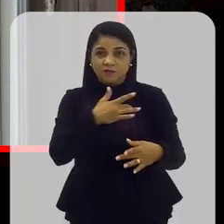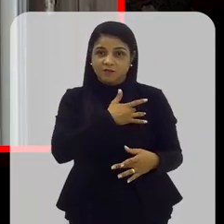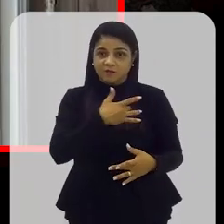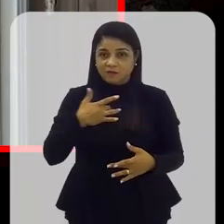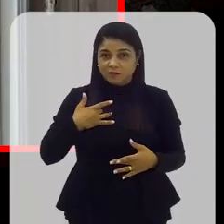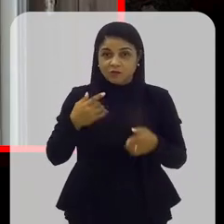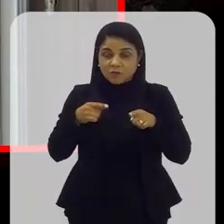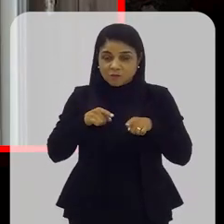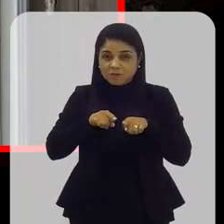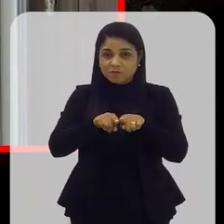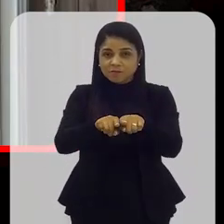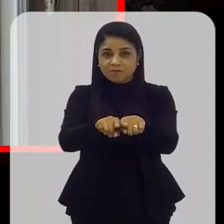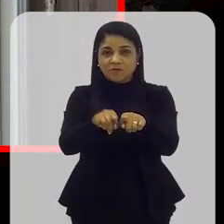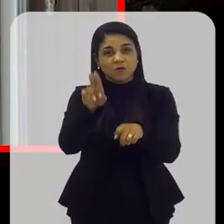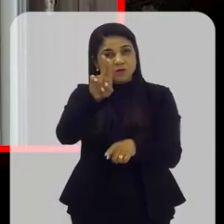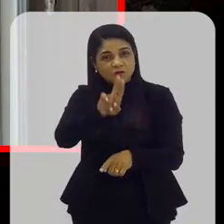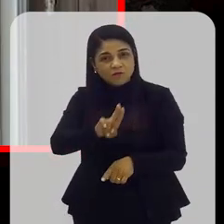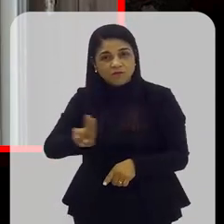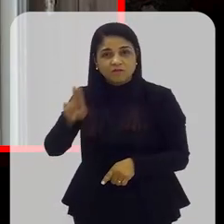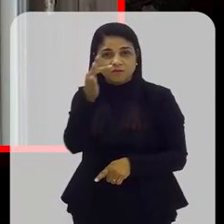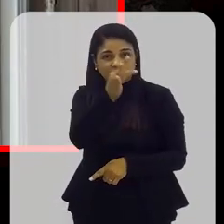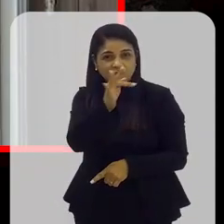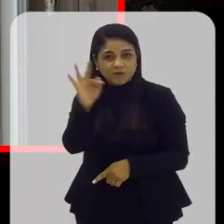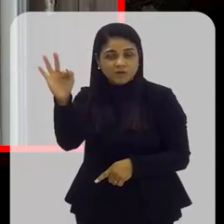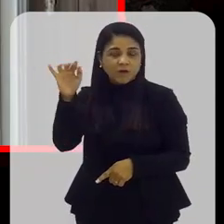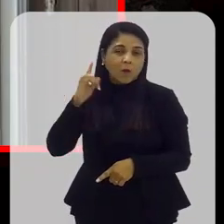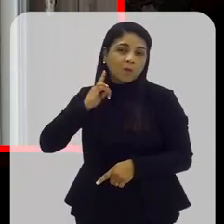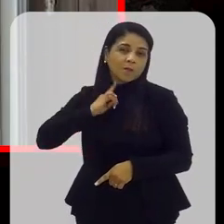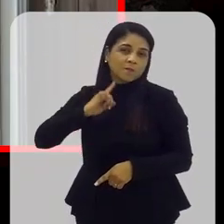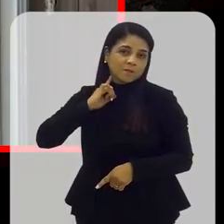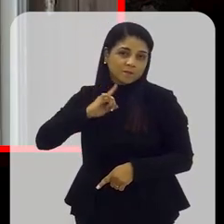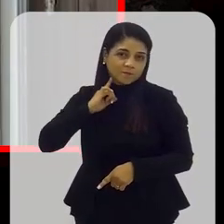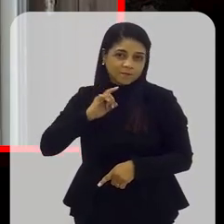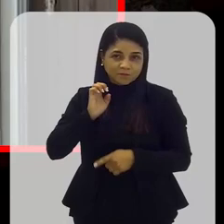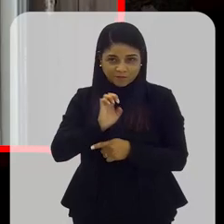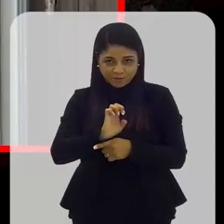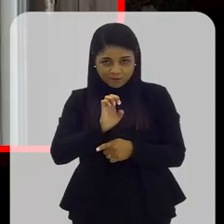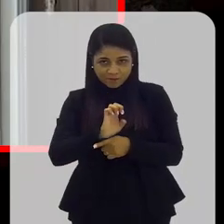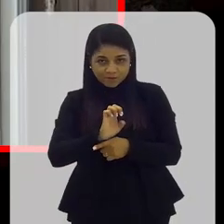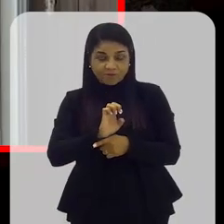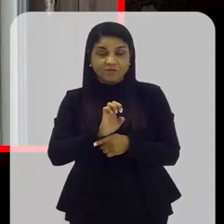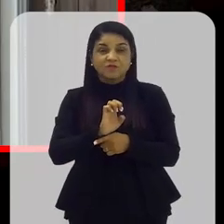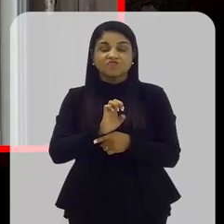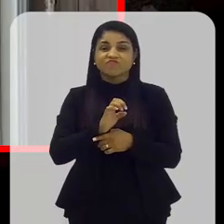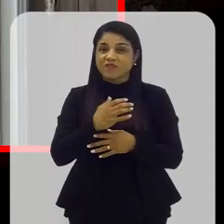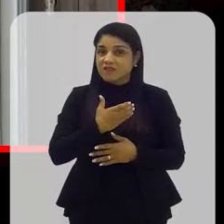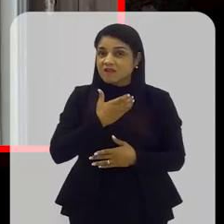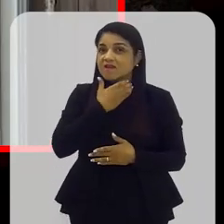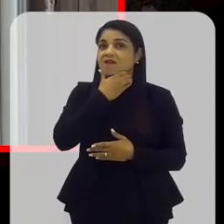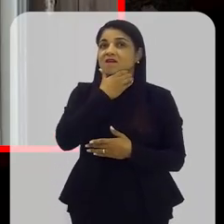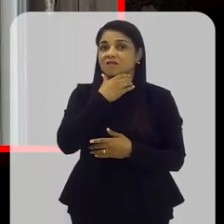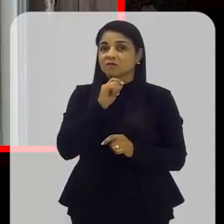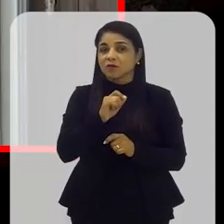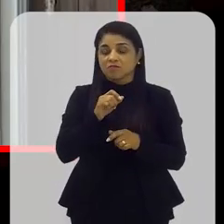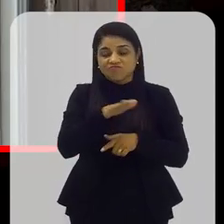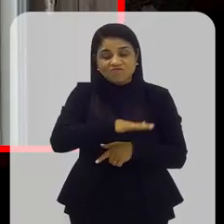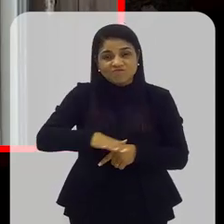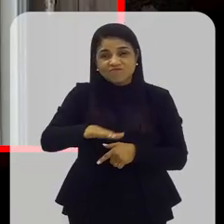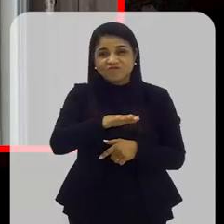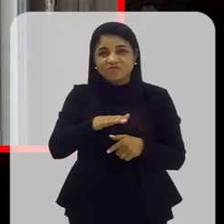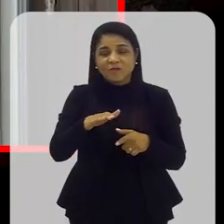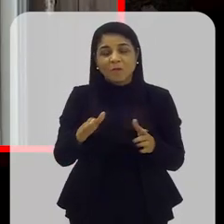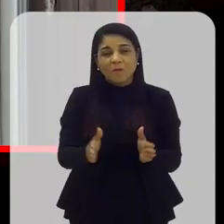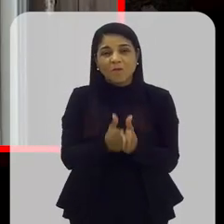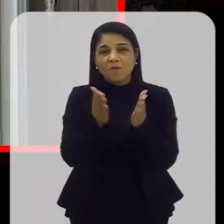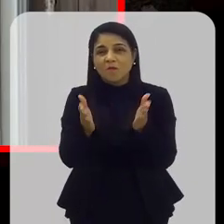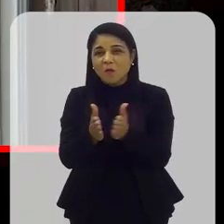Saúde em parceria com a Universidade Federal de Minas Gerais. A situação se agrava em regiões mais carentes, onde